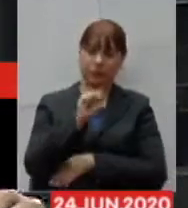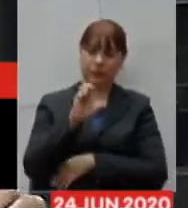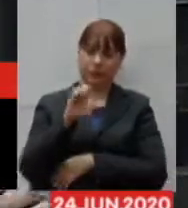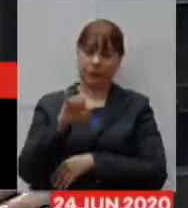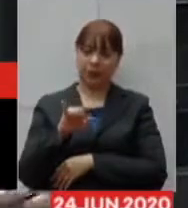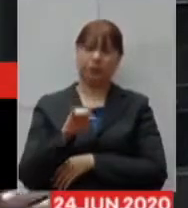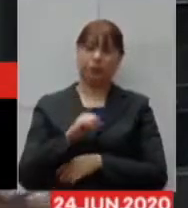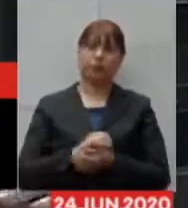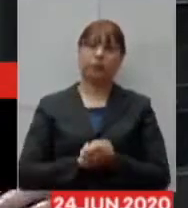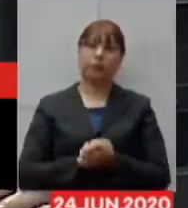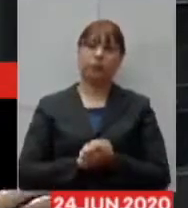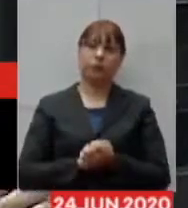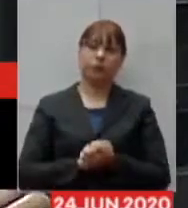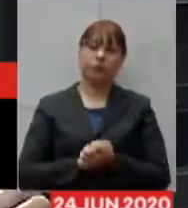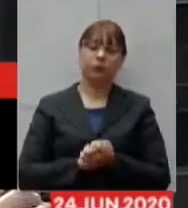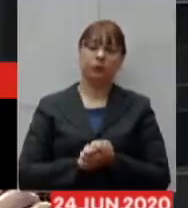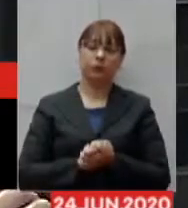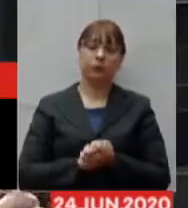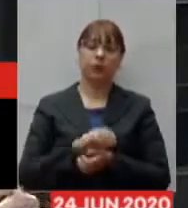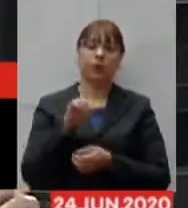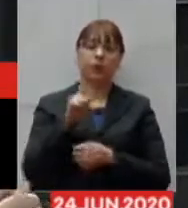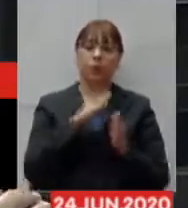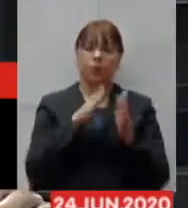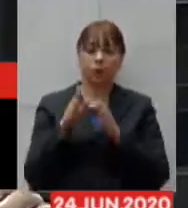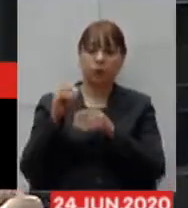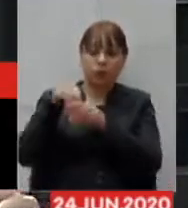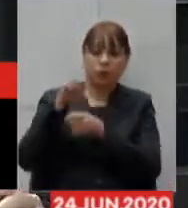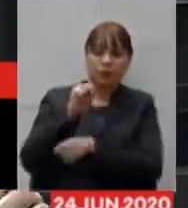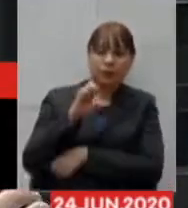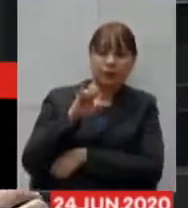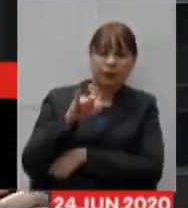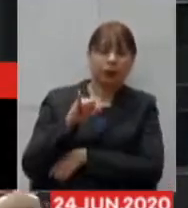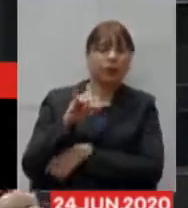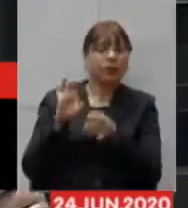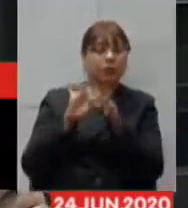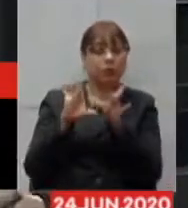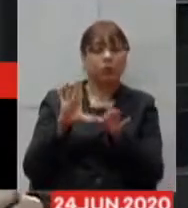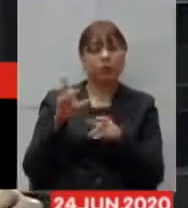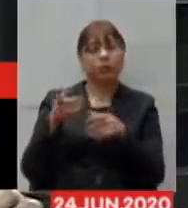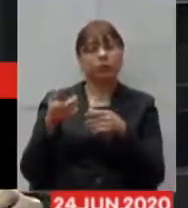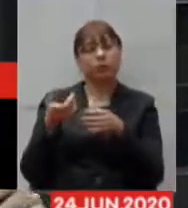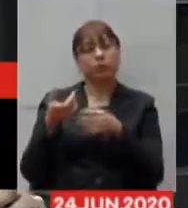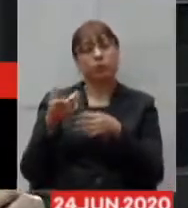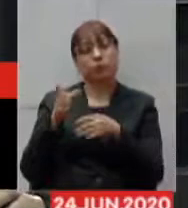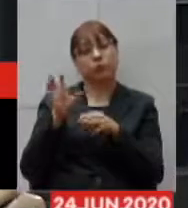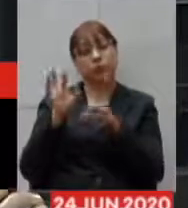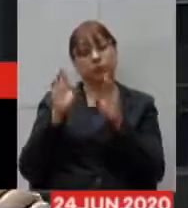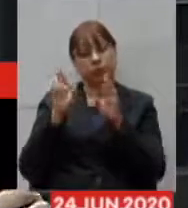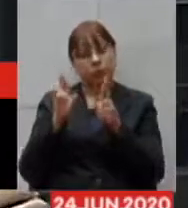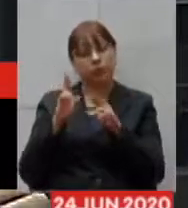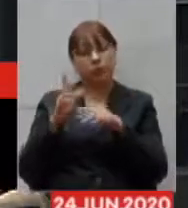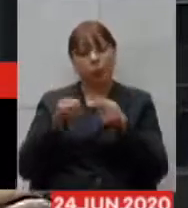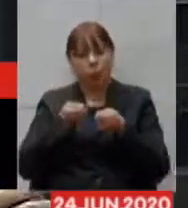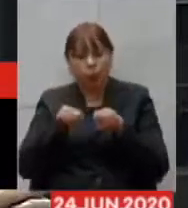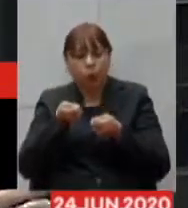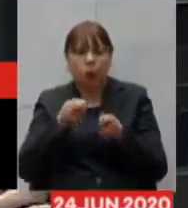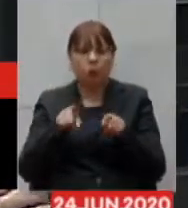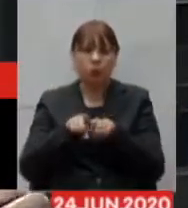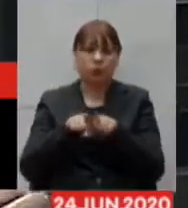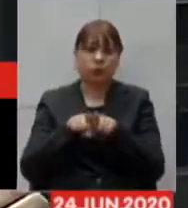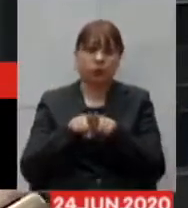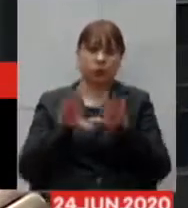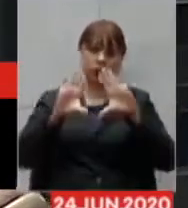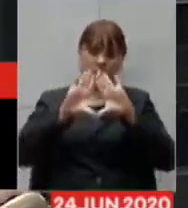todo esse processo do SEI, ele está aberto aos órgãos de controle, à Assembleia Legislativa, então é importante